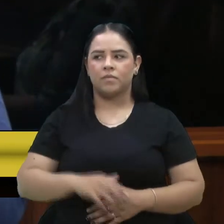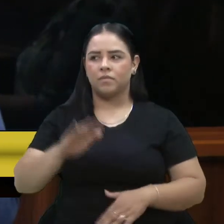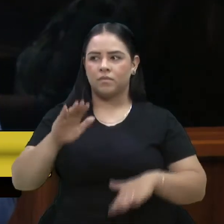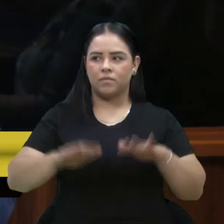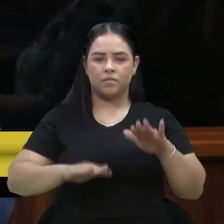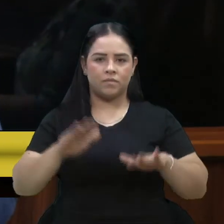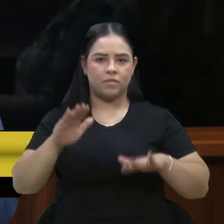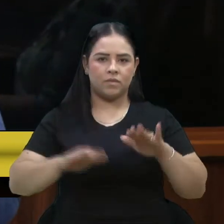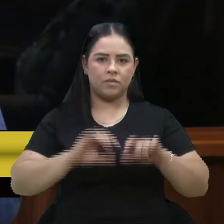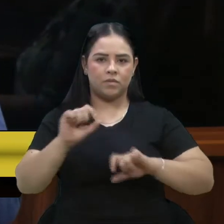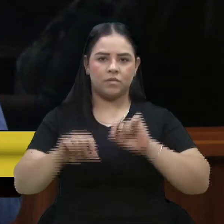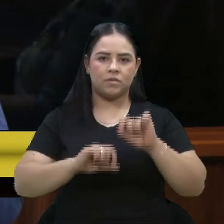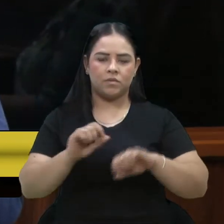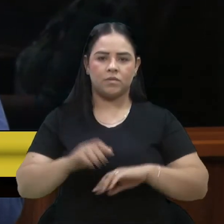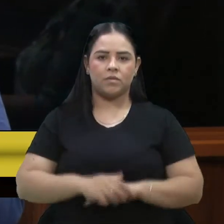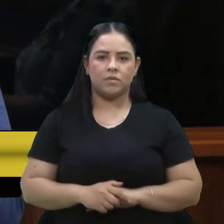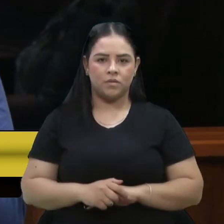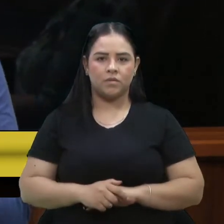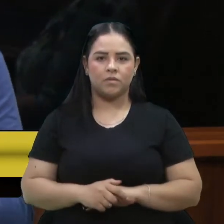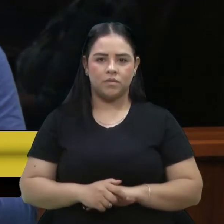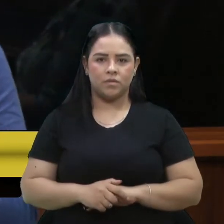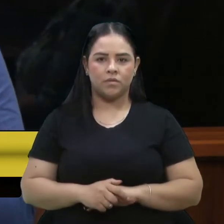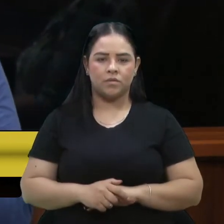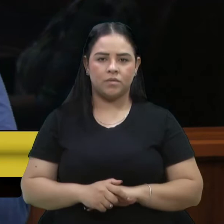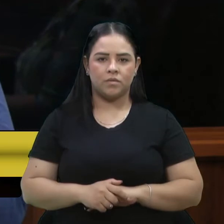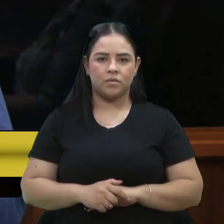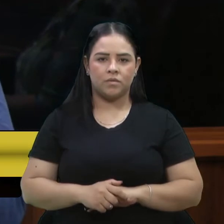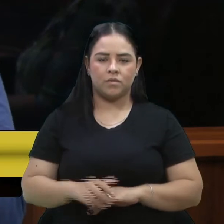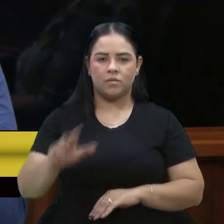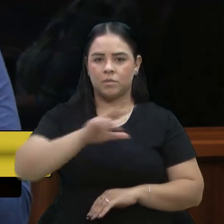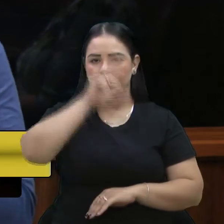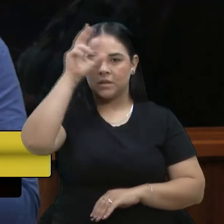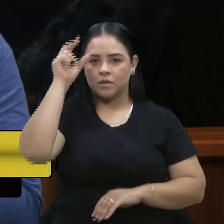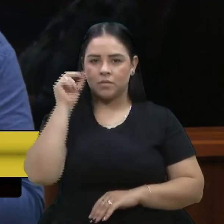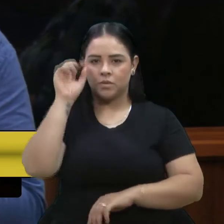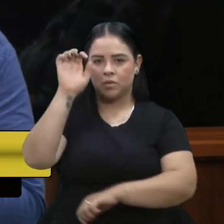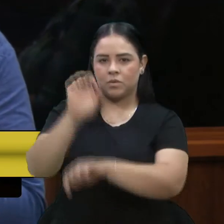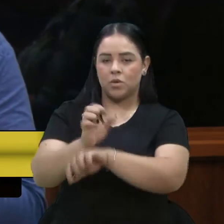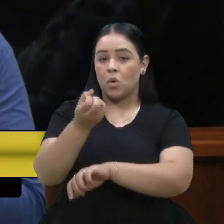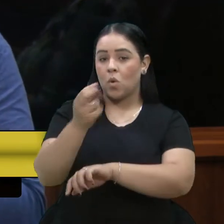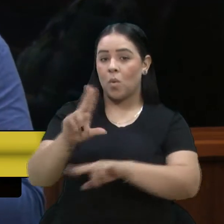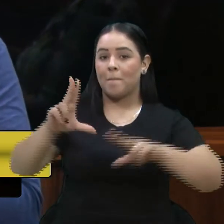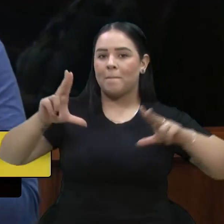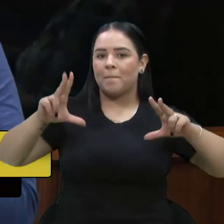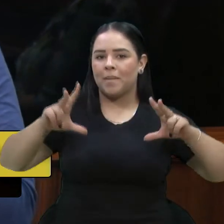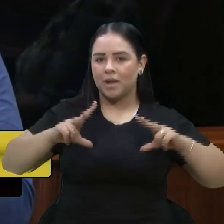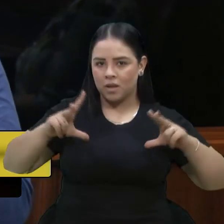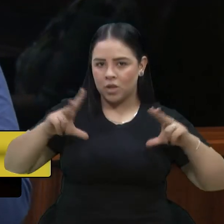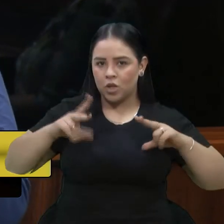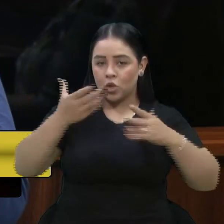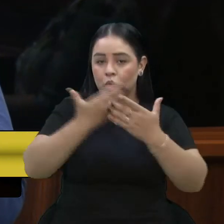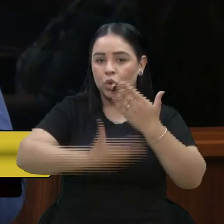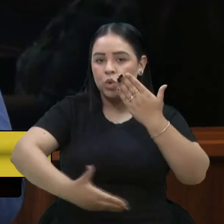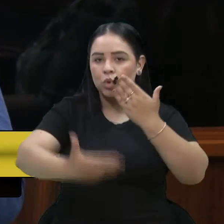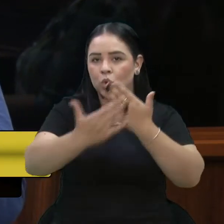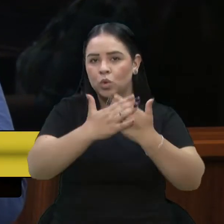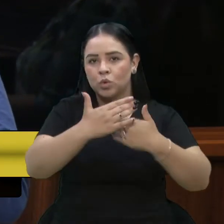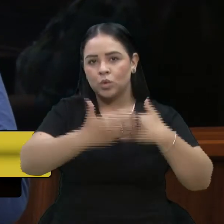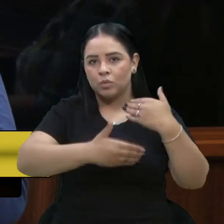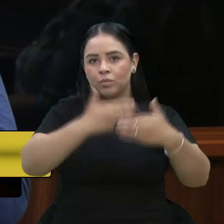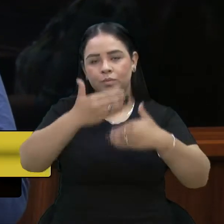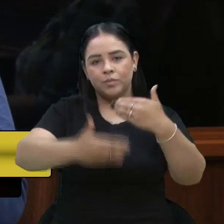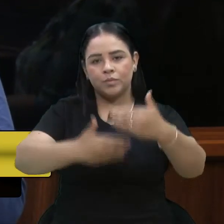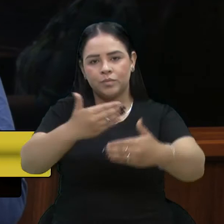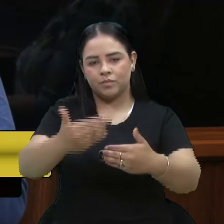rede pública, municipal, estadual ou privada, de todas as etapas,